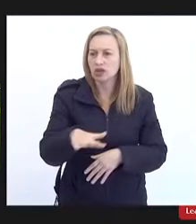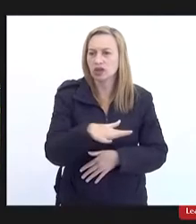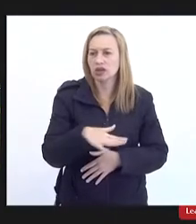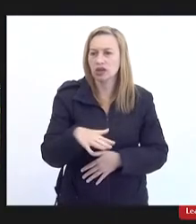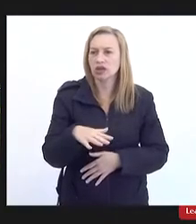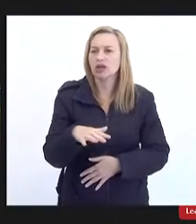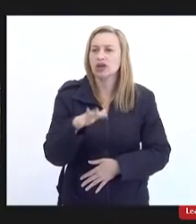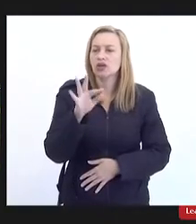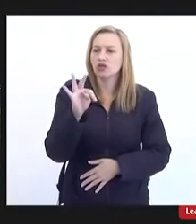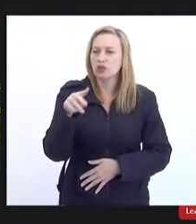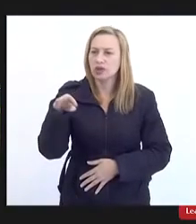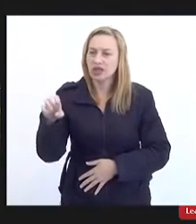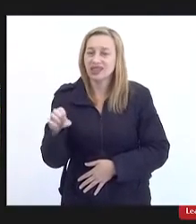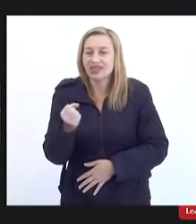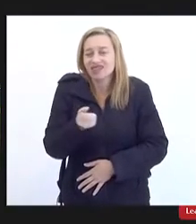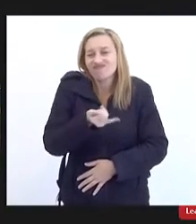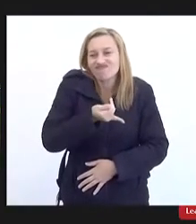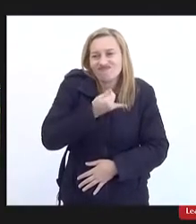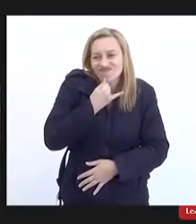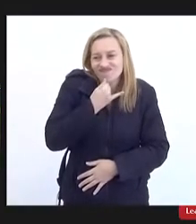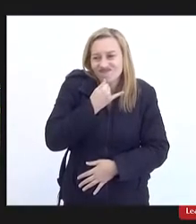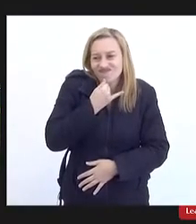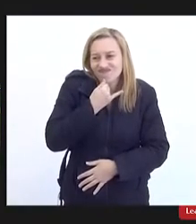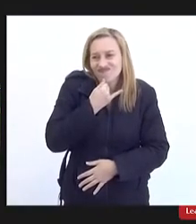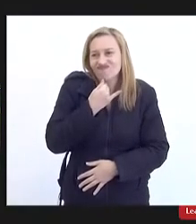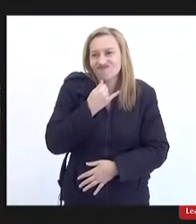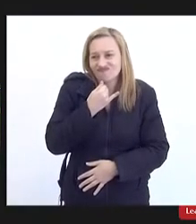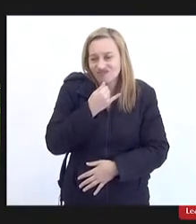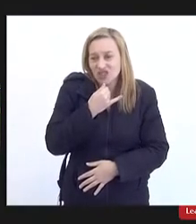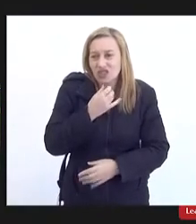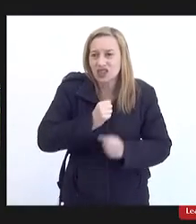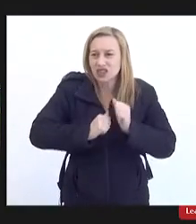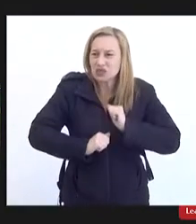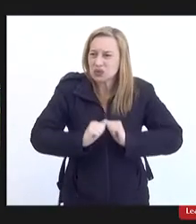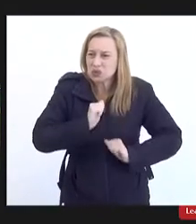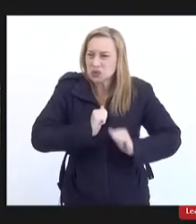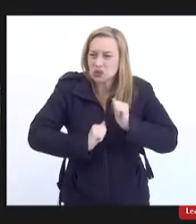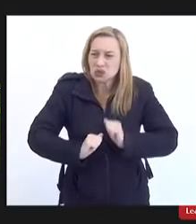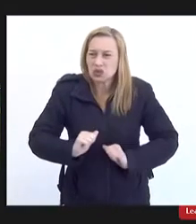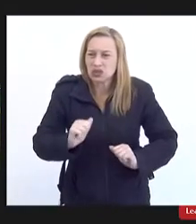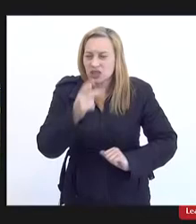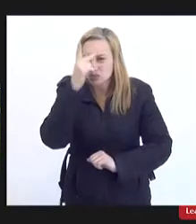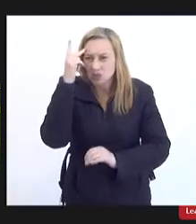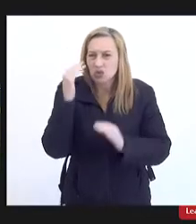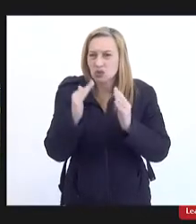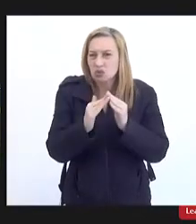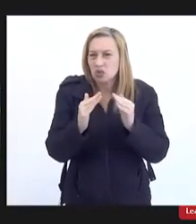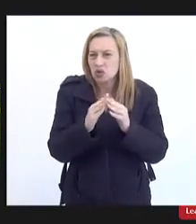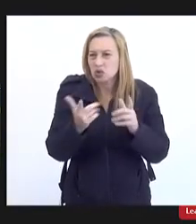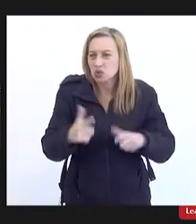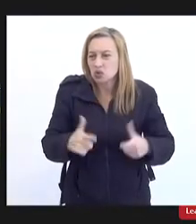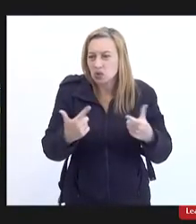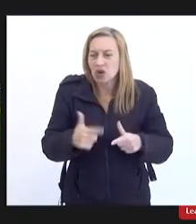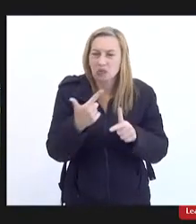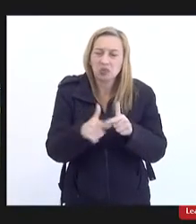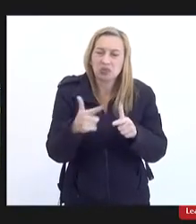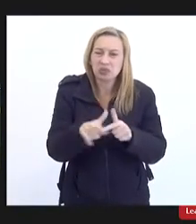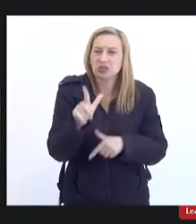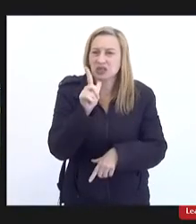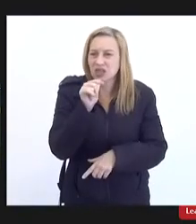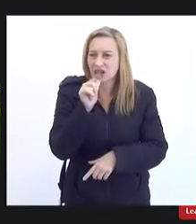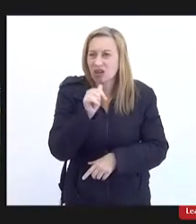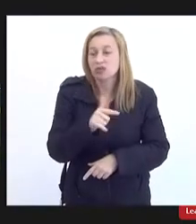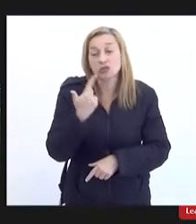é desesperador chega a ser desesperador a gente vê a angústia dos moradores de Valença com os problemas de água em Valença